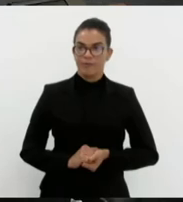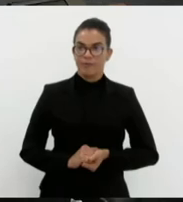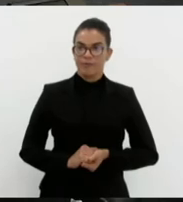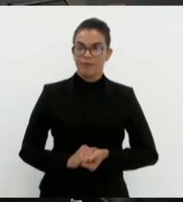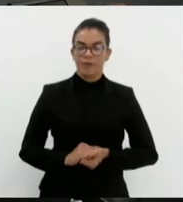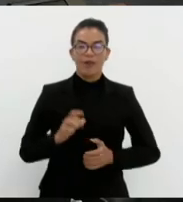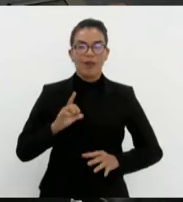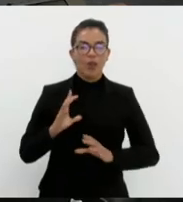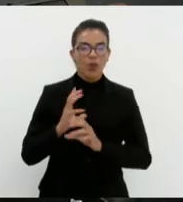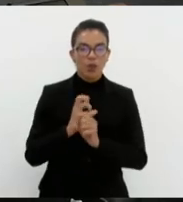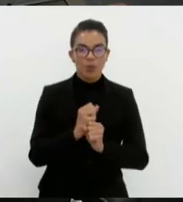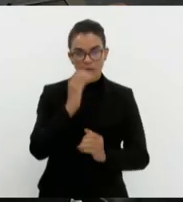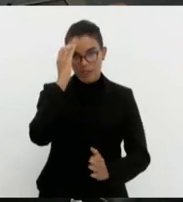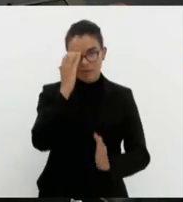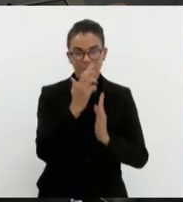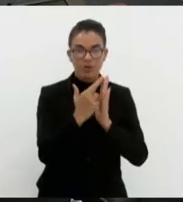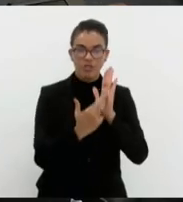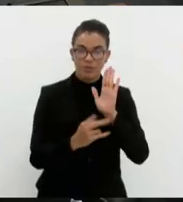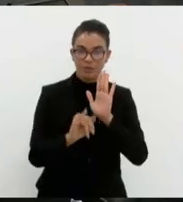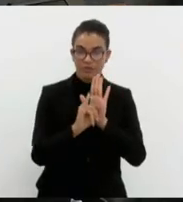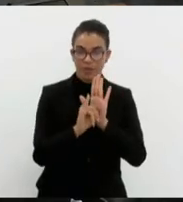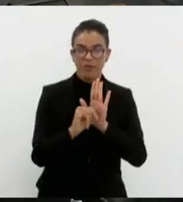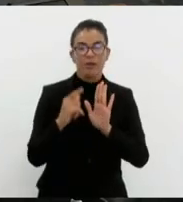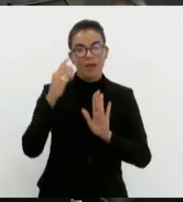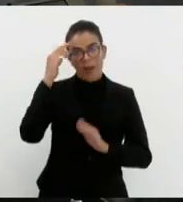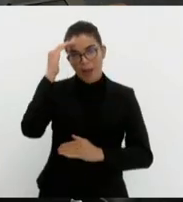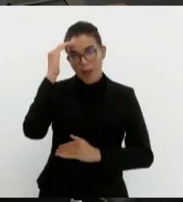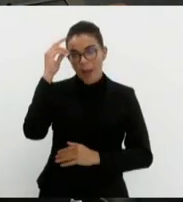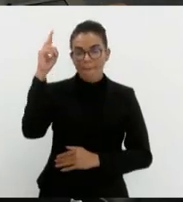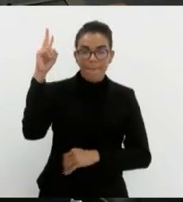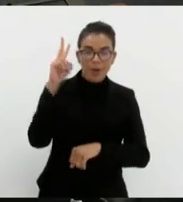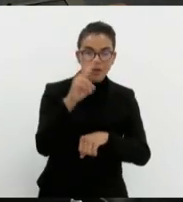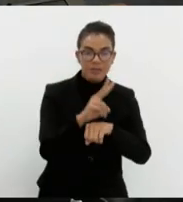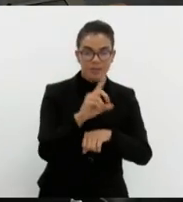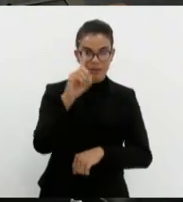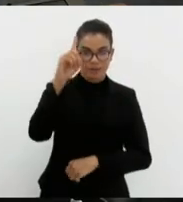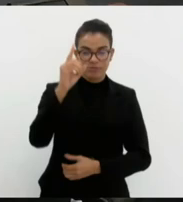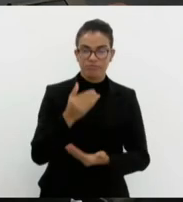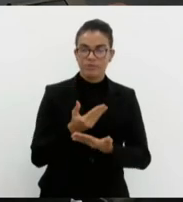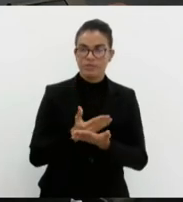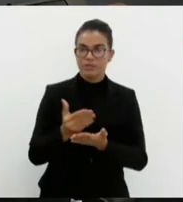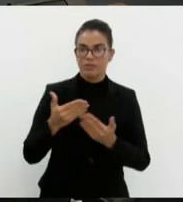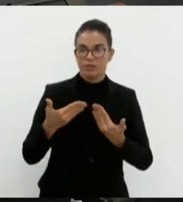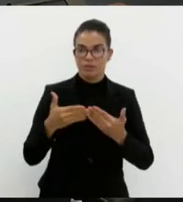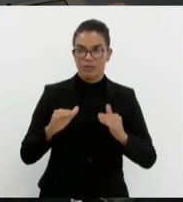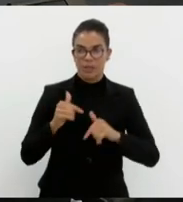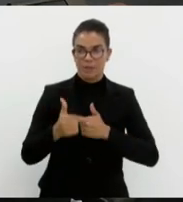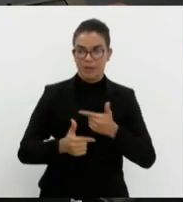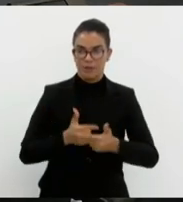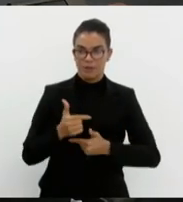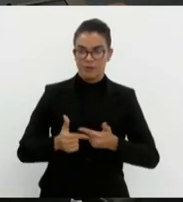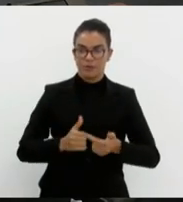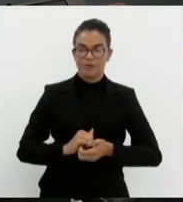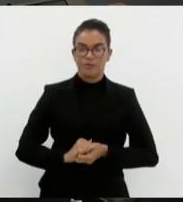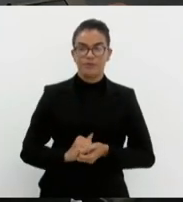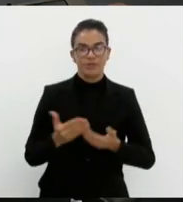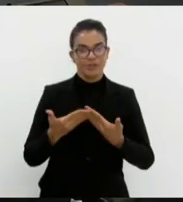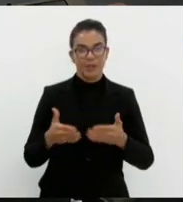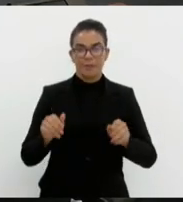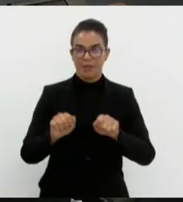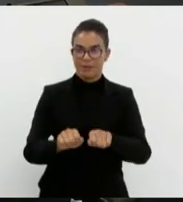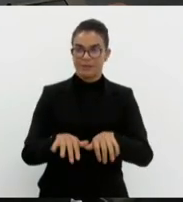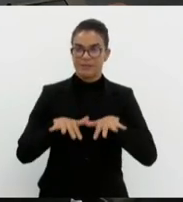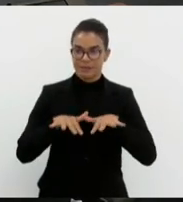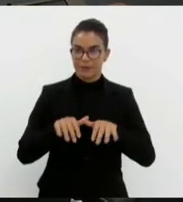Havendo o nome legal e sobre a proteção de Deus, iniciamos o nosso trabalho. Está aberta a